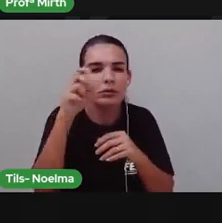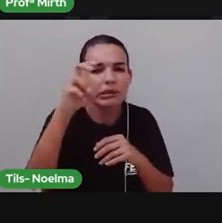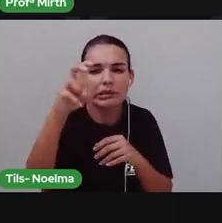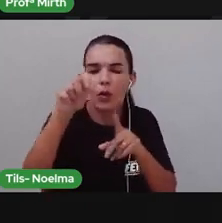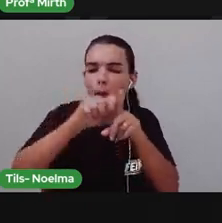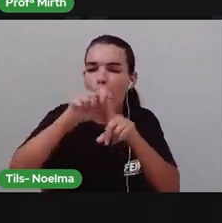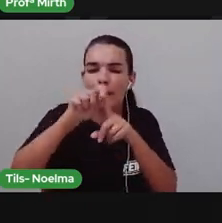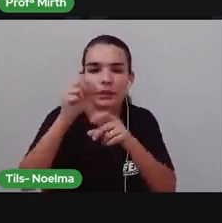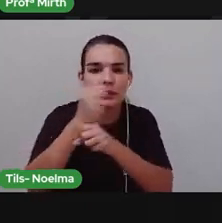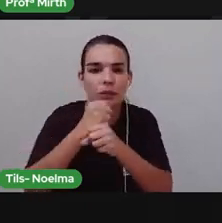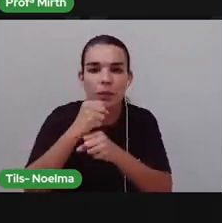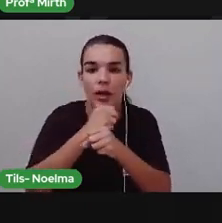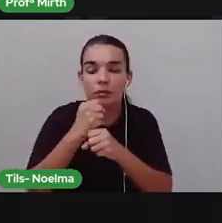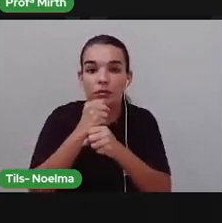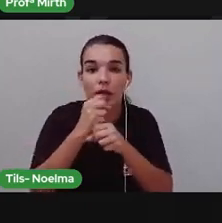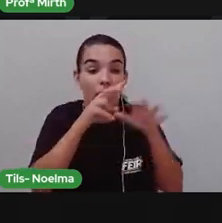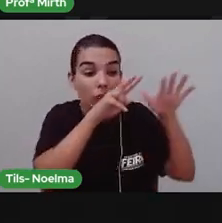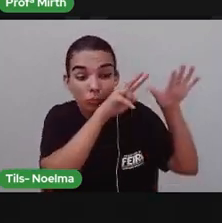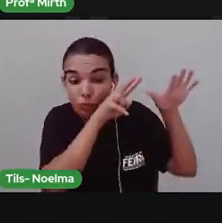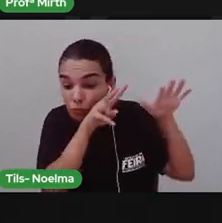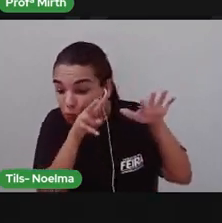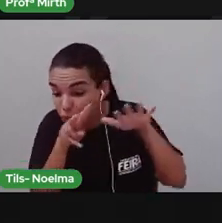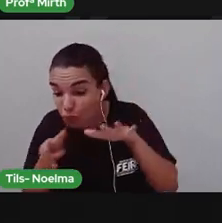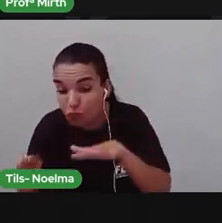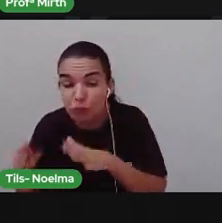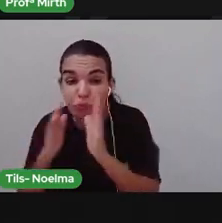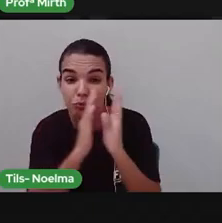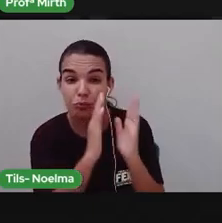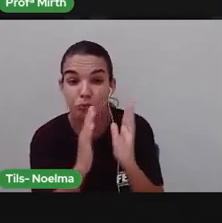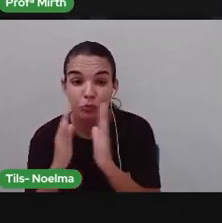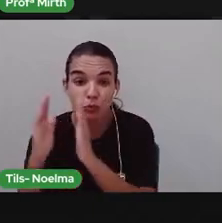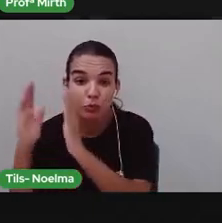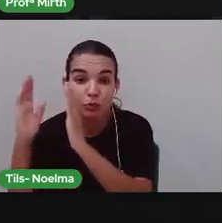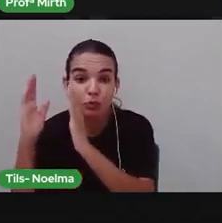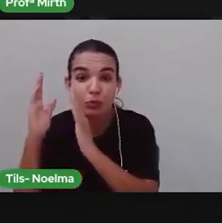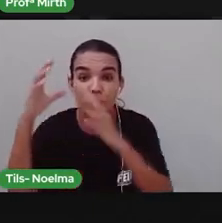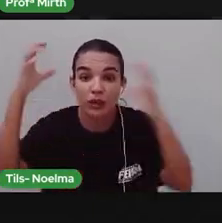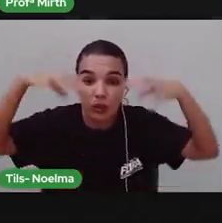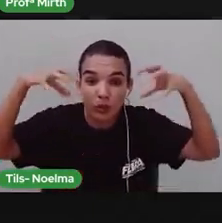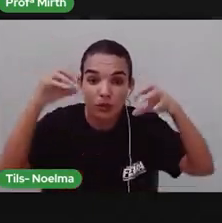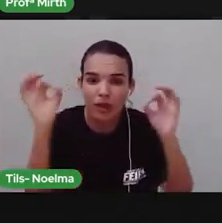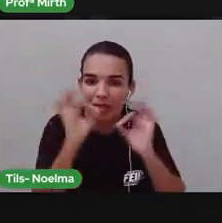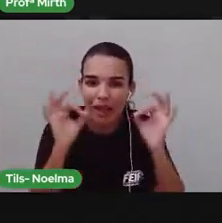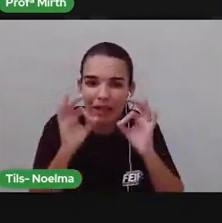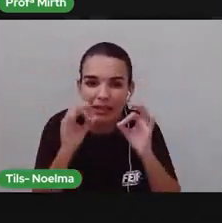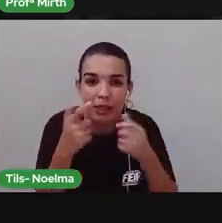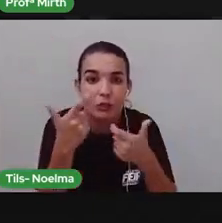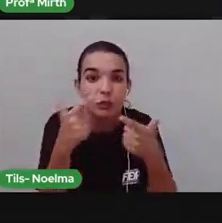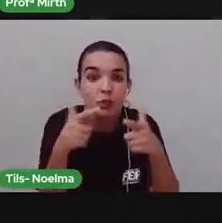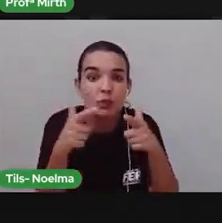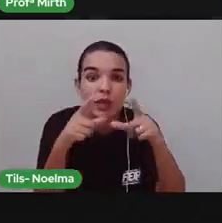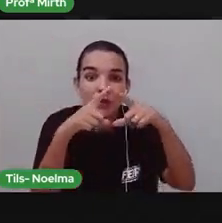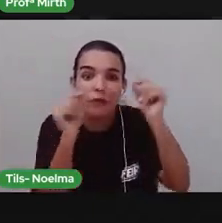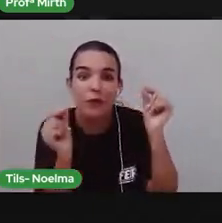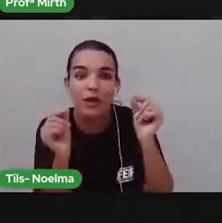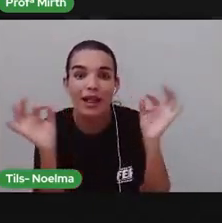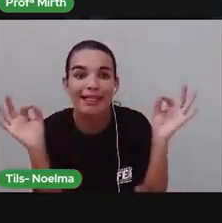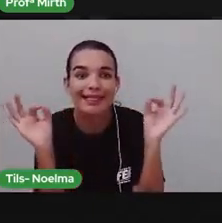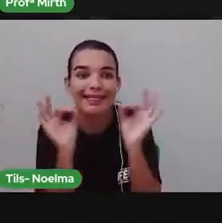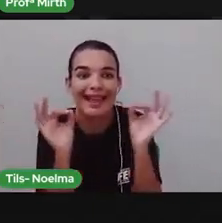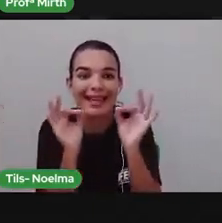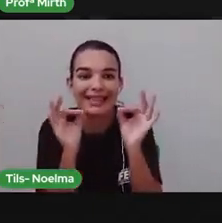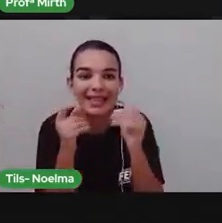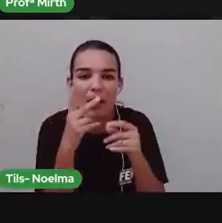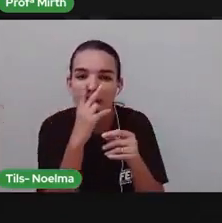Durante todo O período seco As plantas da caatinga Ficam assim Praticamente Sem folhas Uma